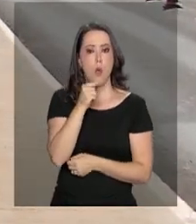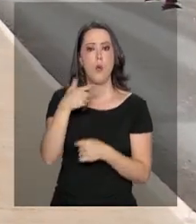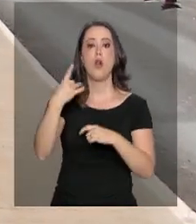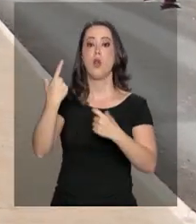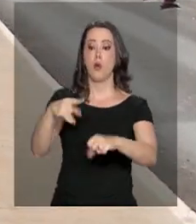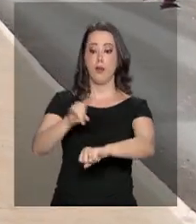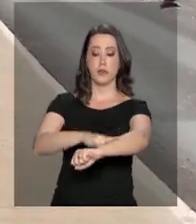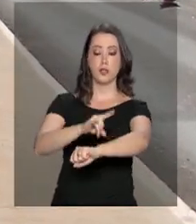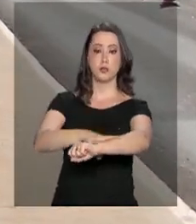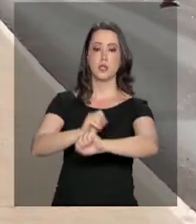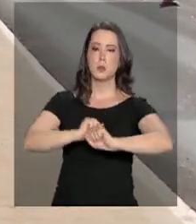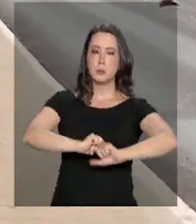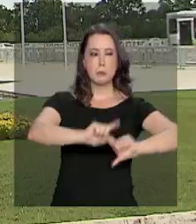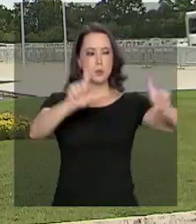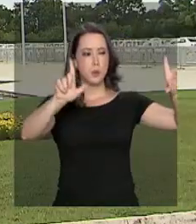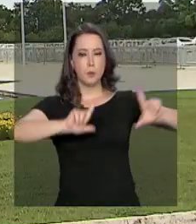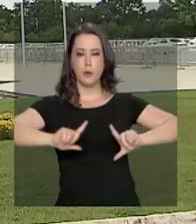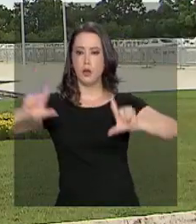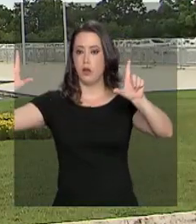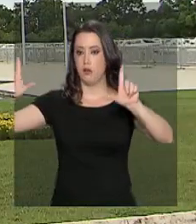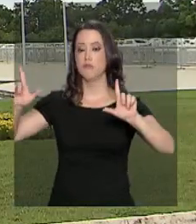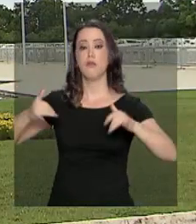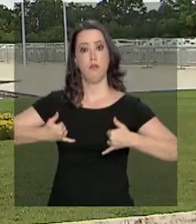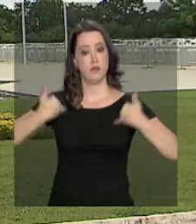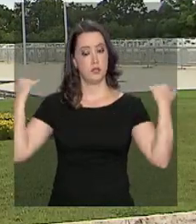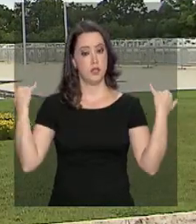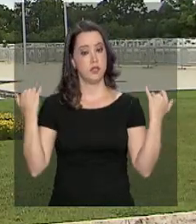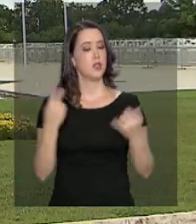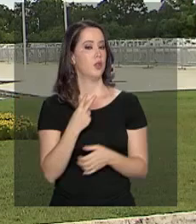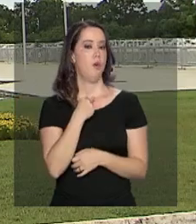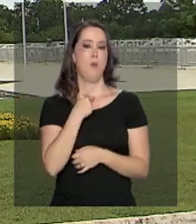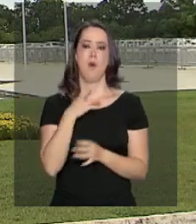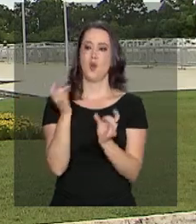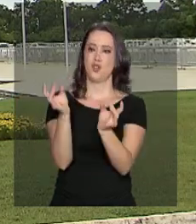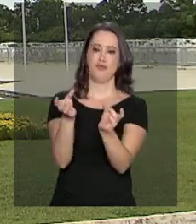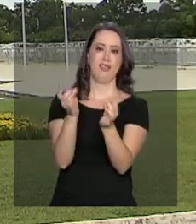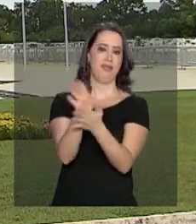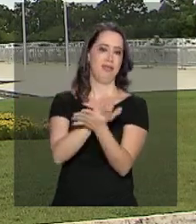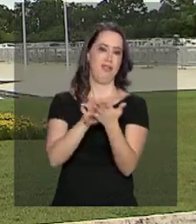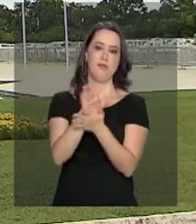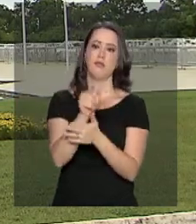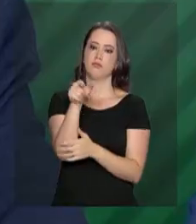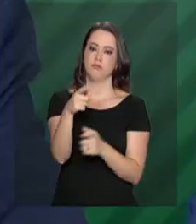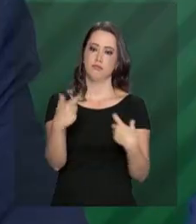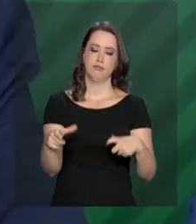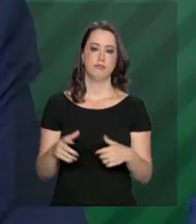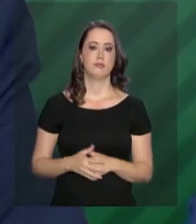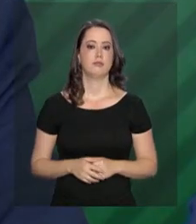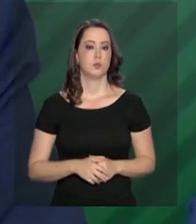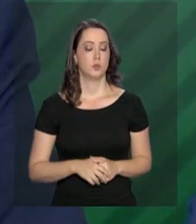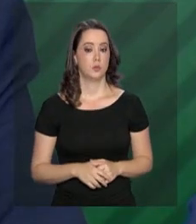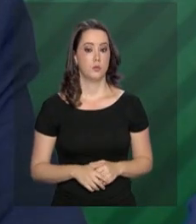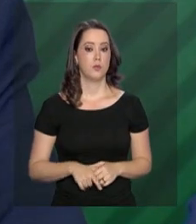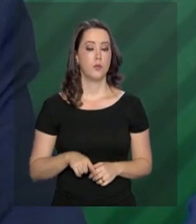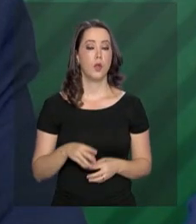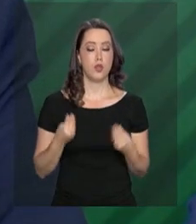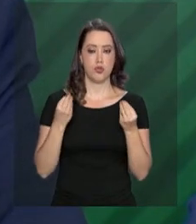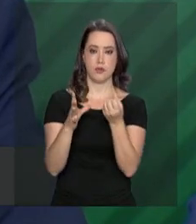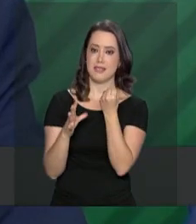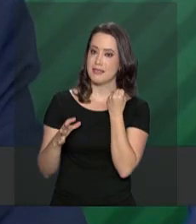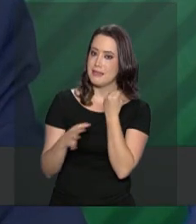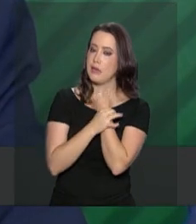e telões para exibição da festa. Não serão permitidos vendedores ambulantes no espaço. O que a gente pode assegurar,